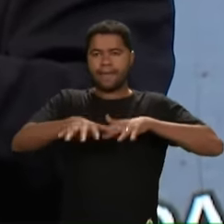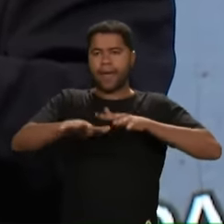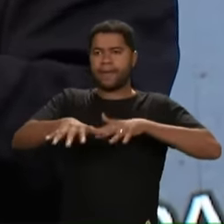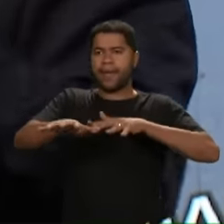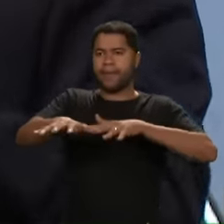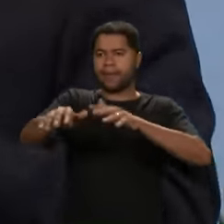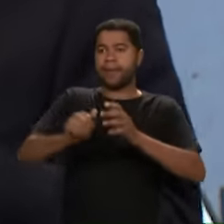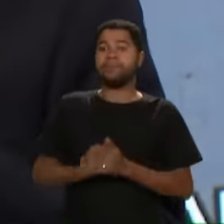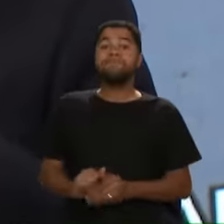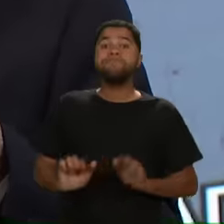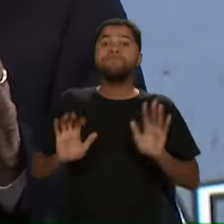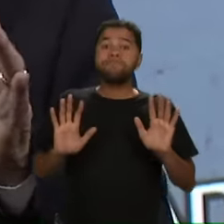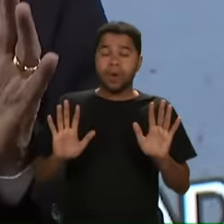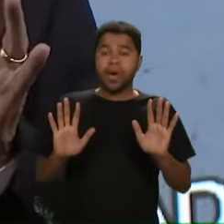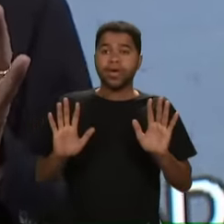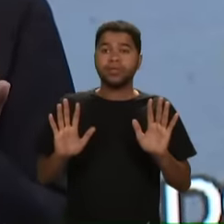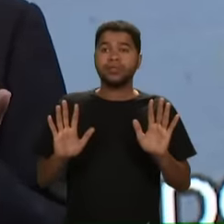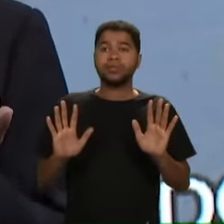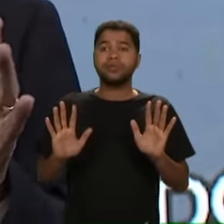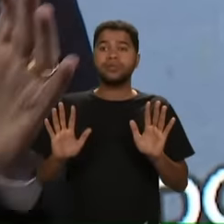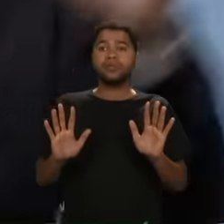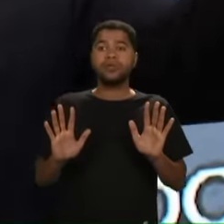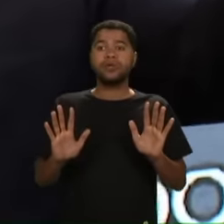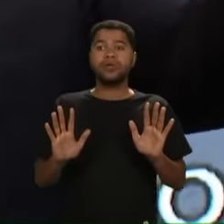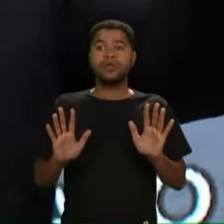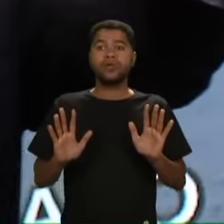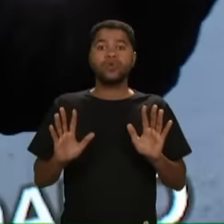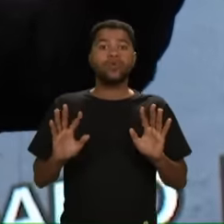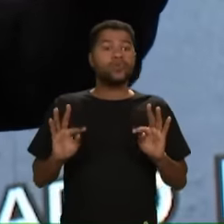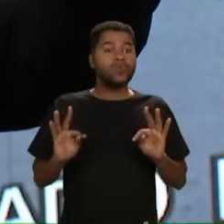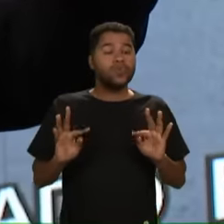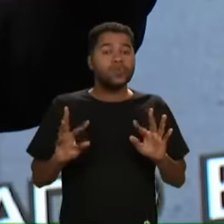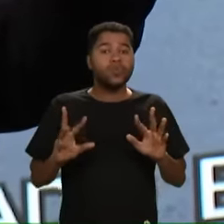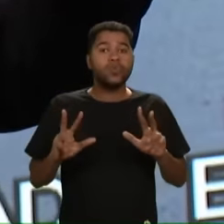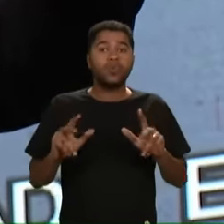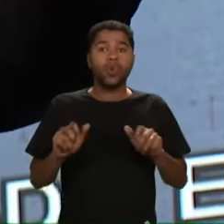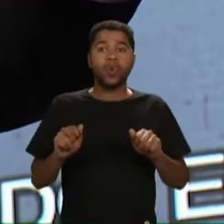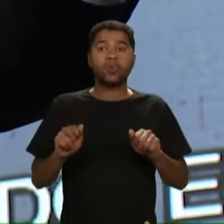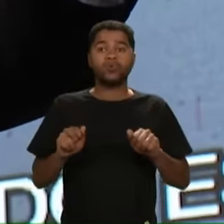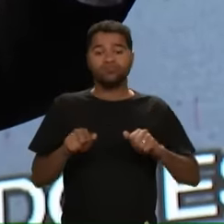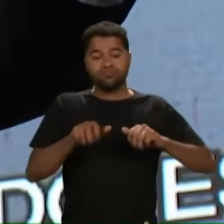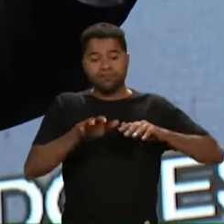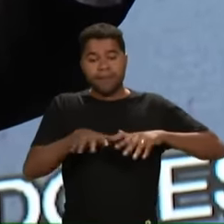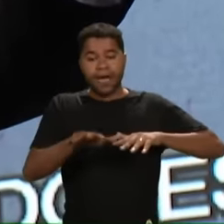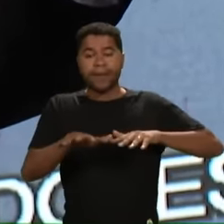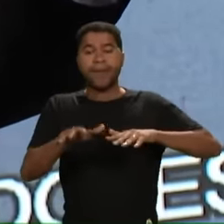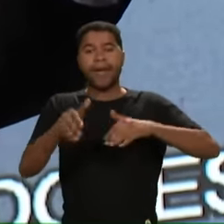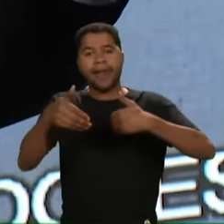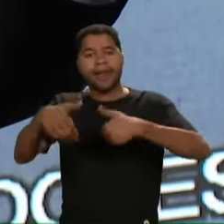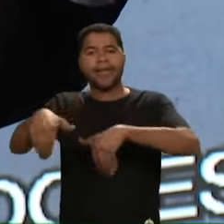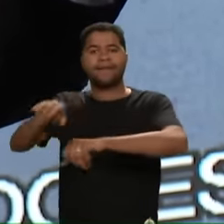Mas agora Tinha que introduzir O povo A terra